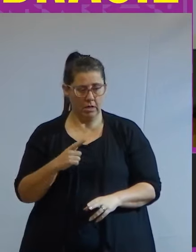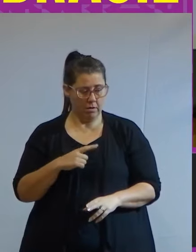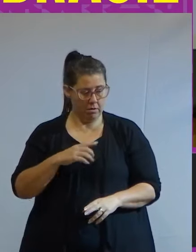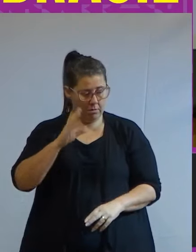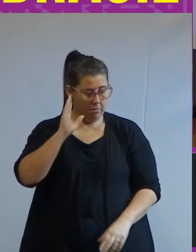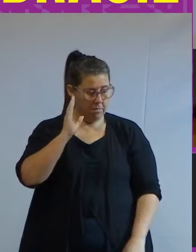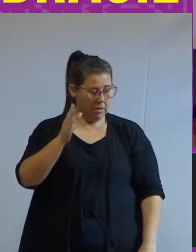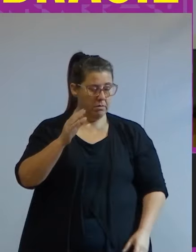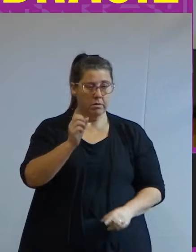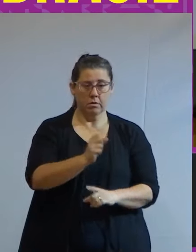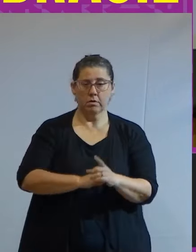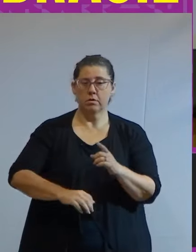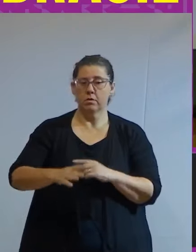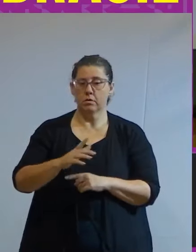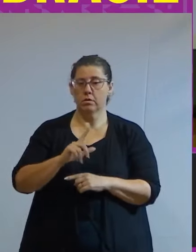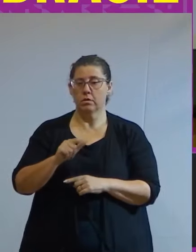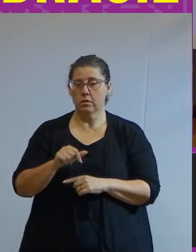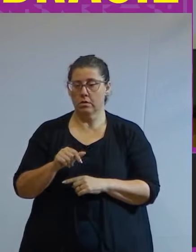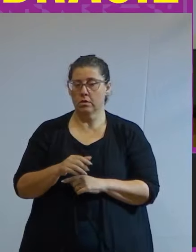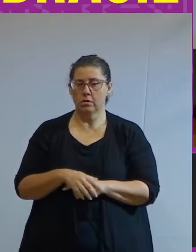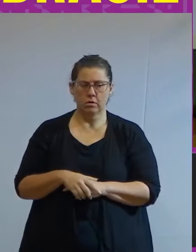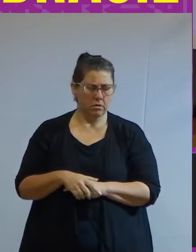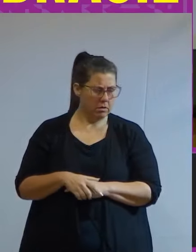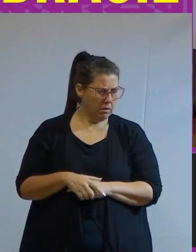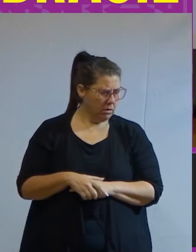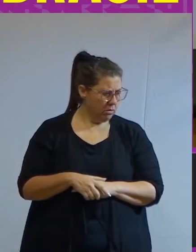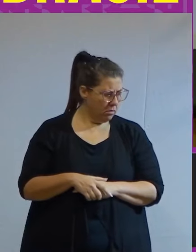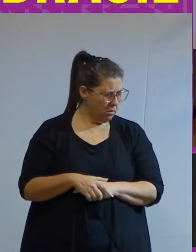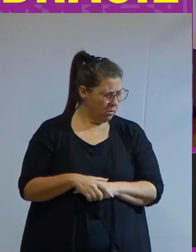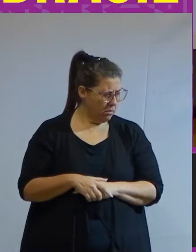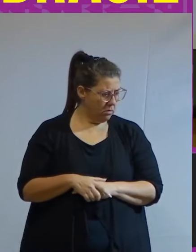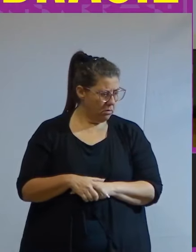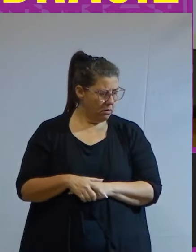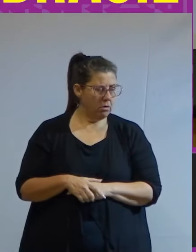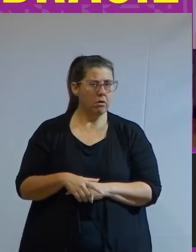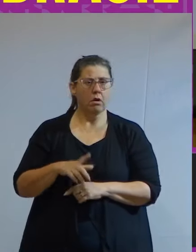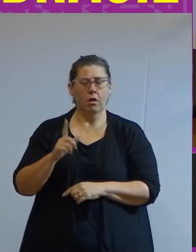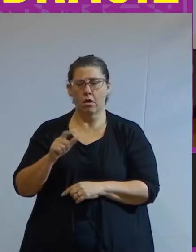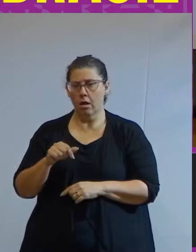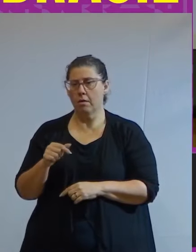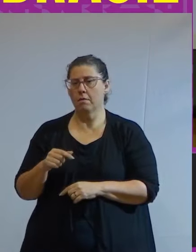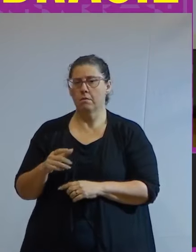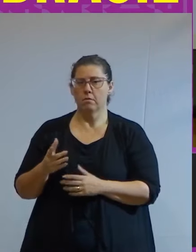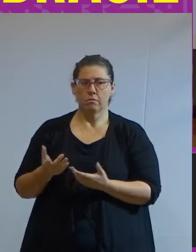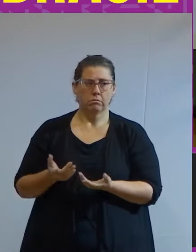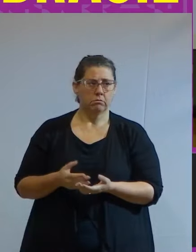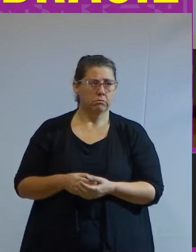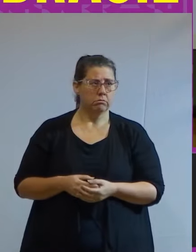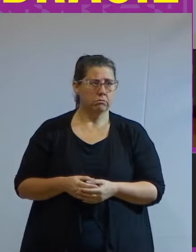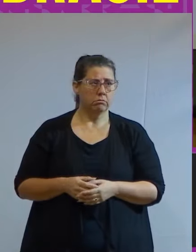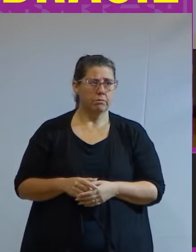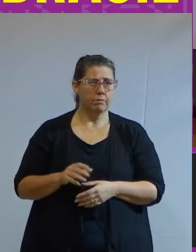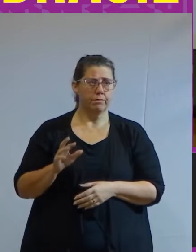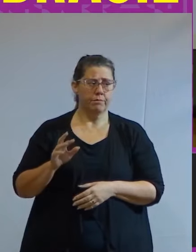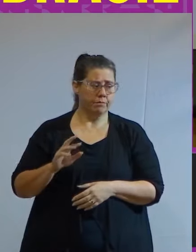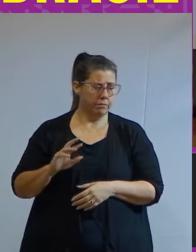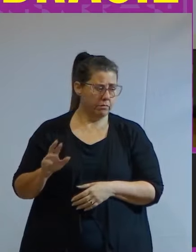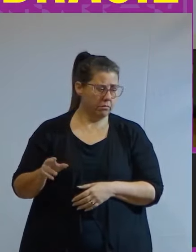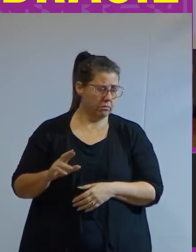na nossa sociedade é vista como um tabu sim só que poucas pessoas têm acesso à educação financeira não por não